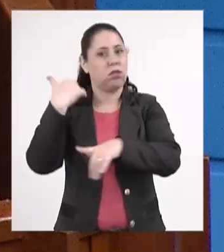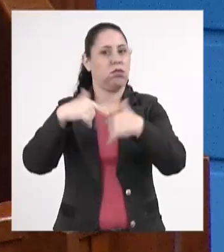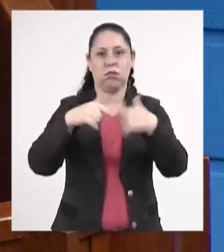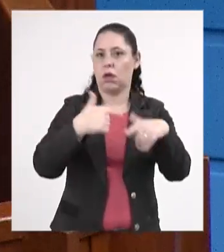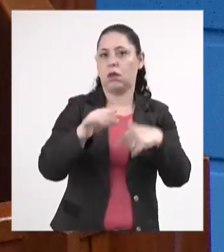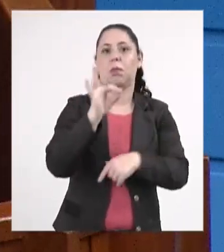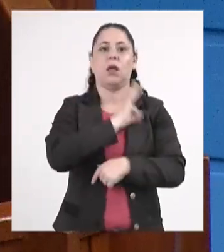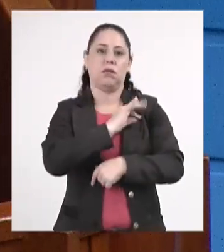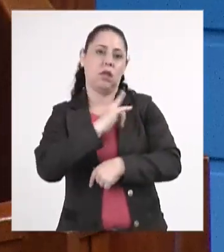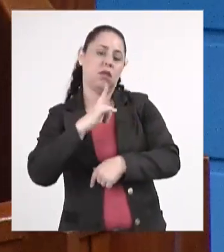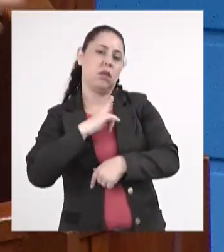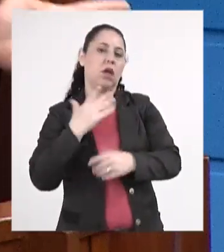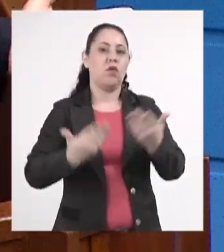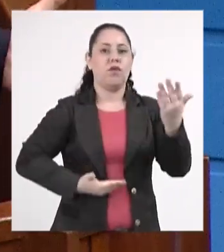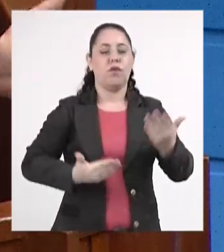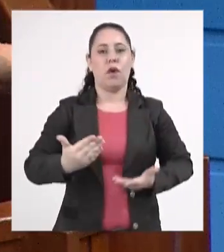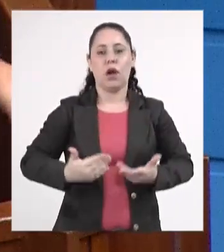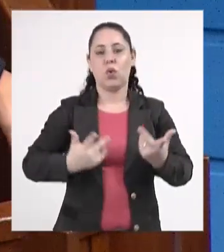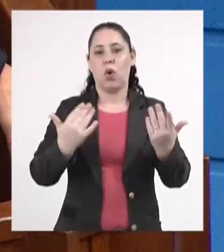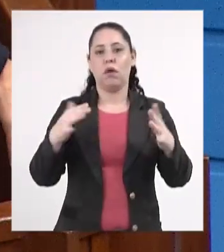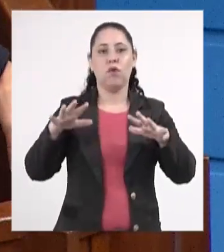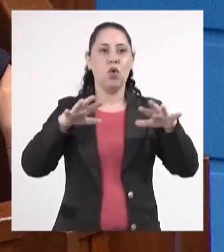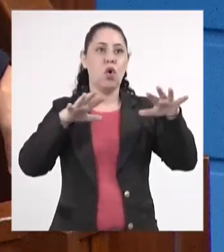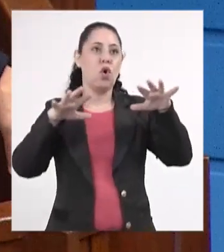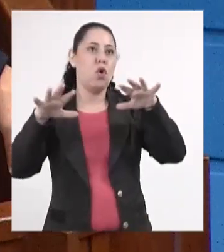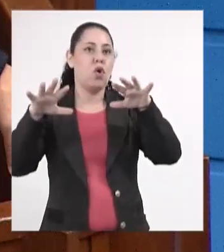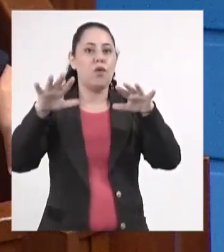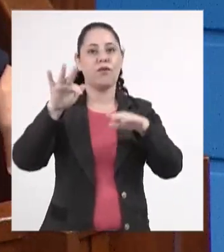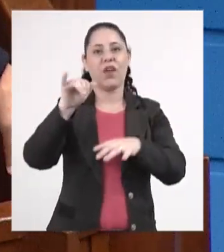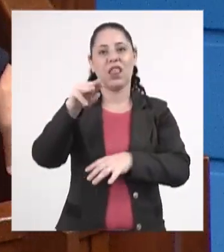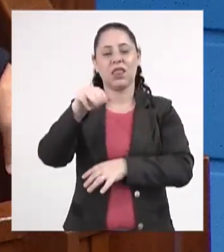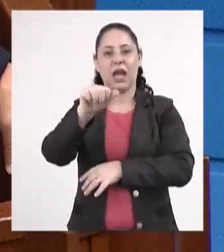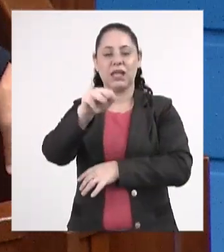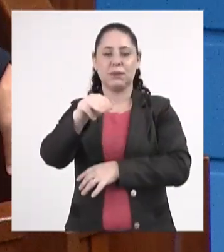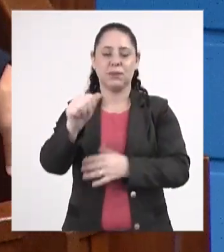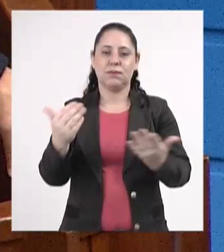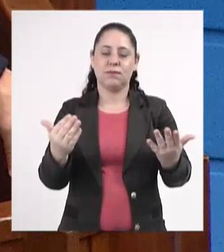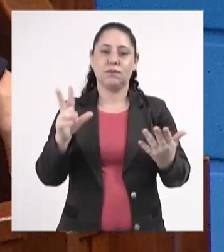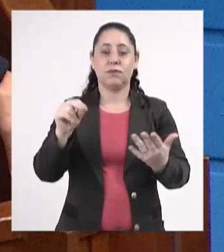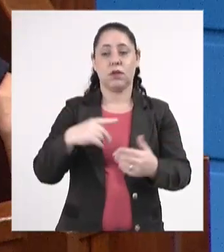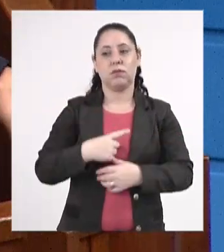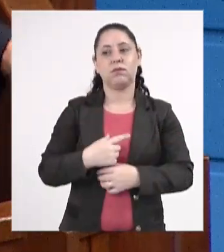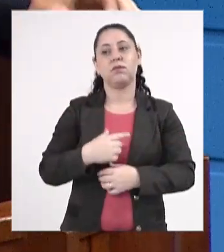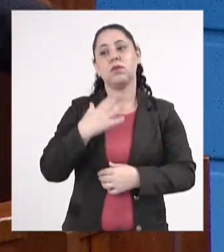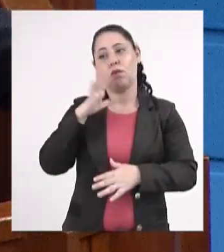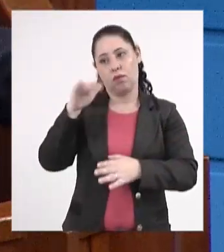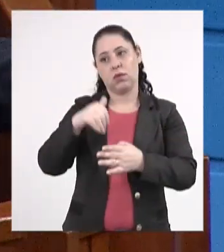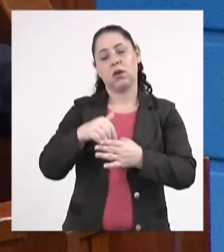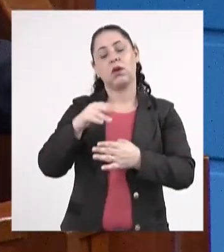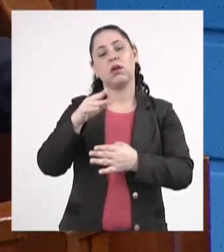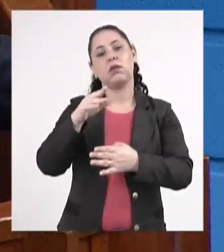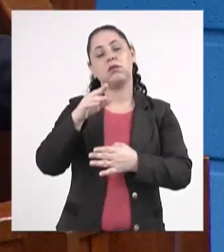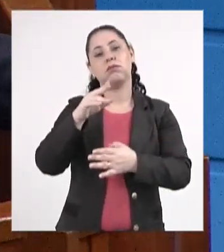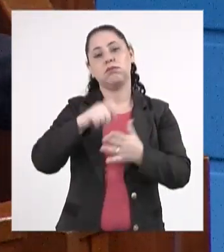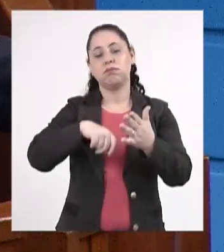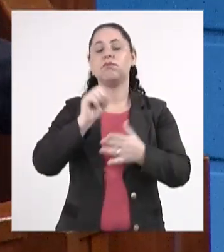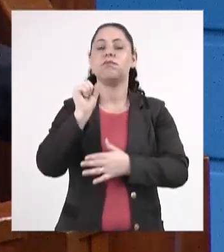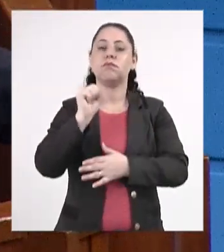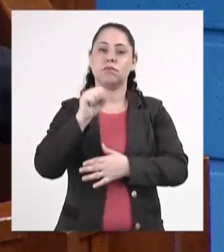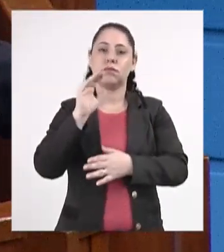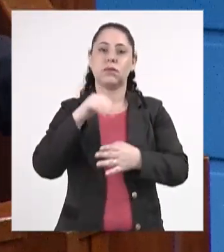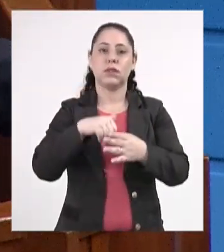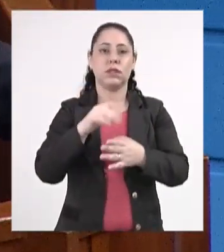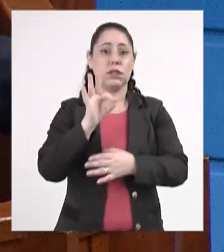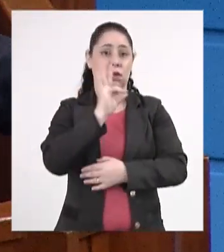trabalhando, se é funcionário fantasma ou não. Eu votaria a favor se nós tivéssemos uma